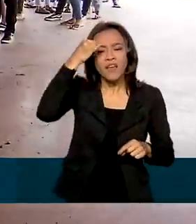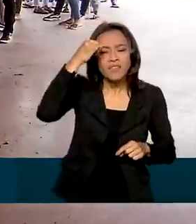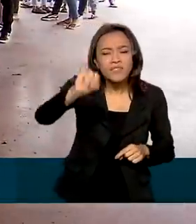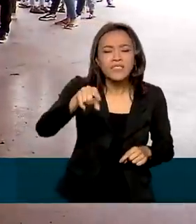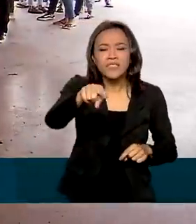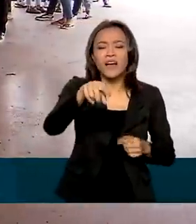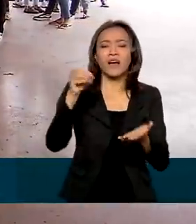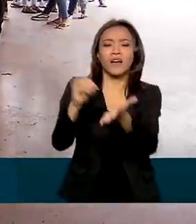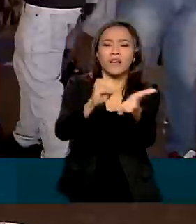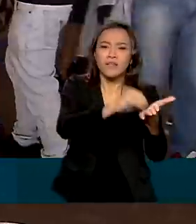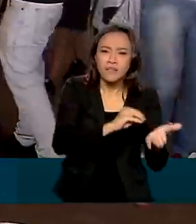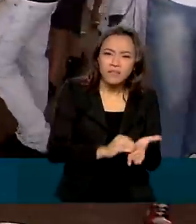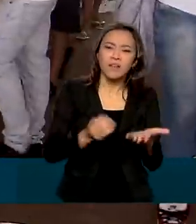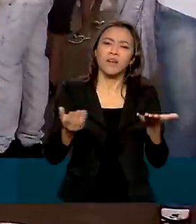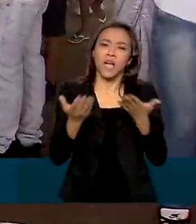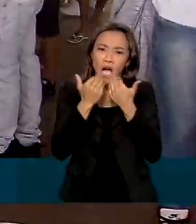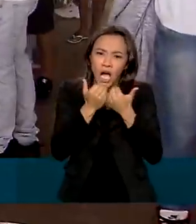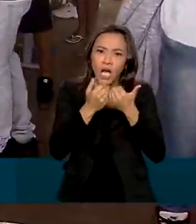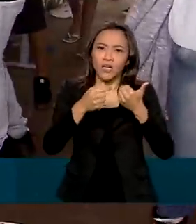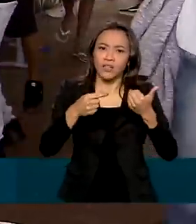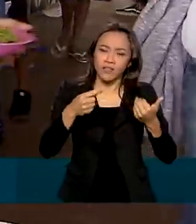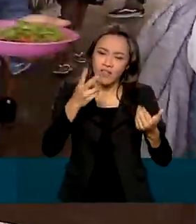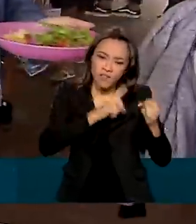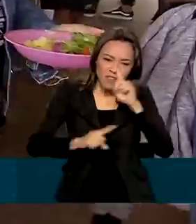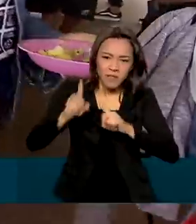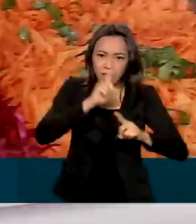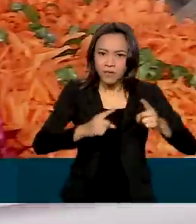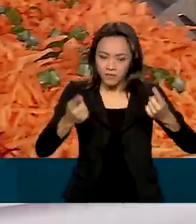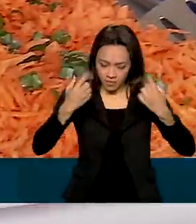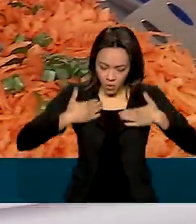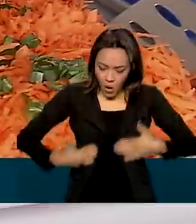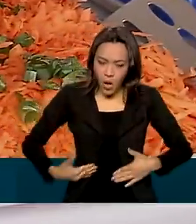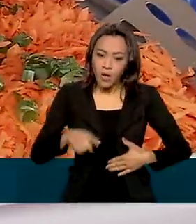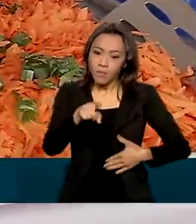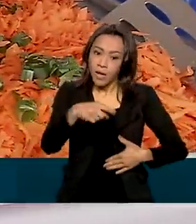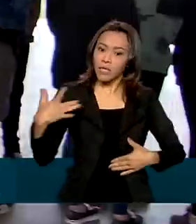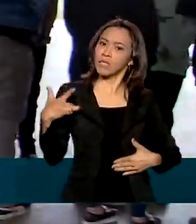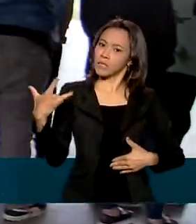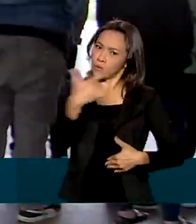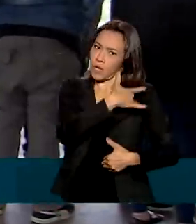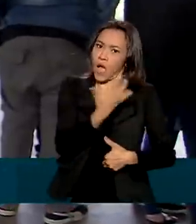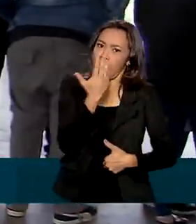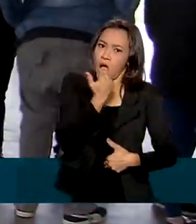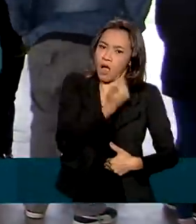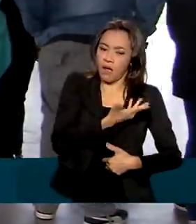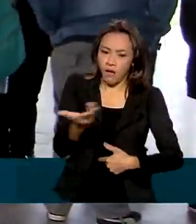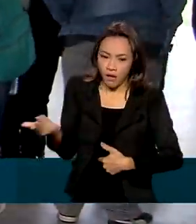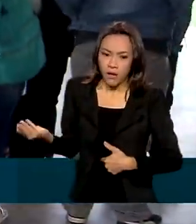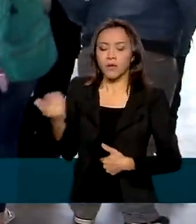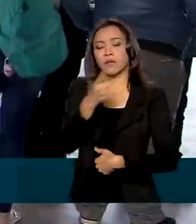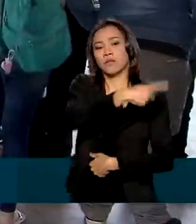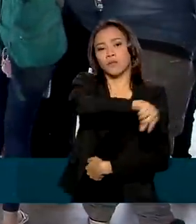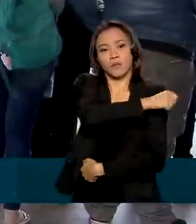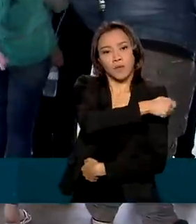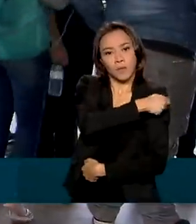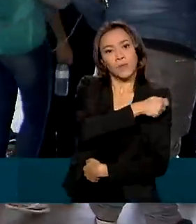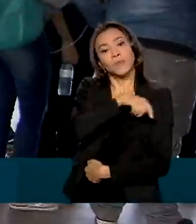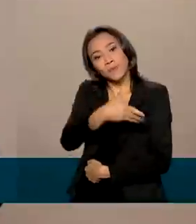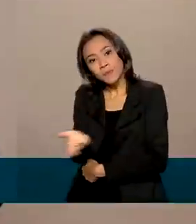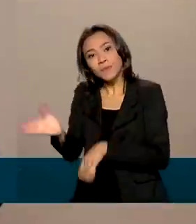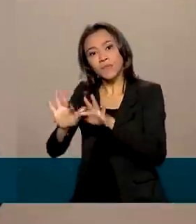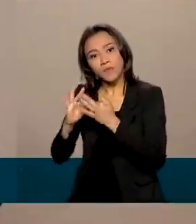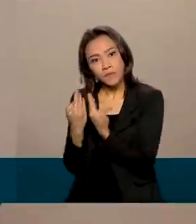obesidade infantil e formar hábitos alimentares saudáveis, tanto do estudante quanto da